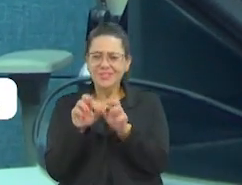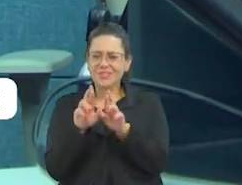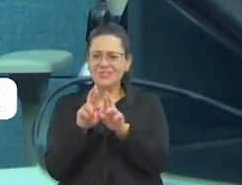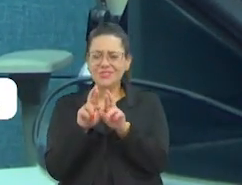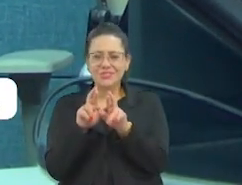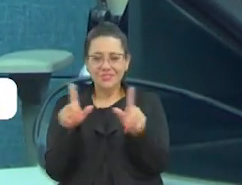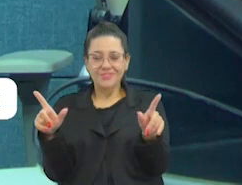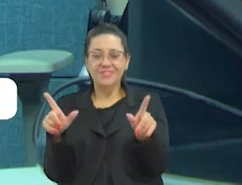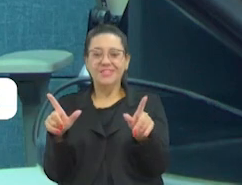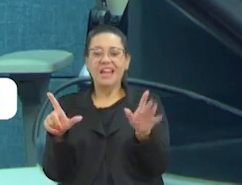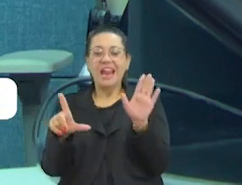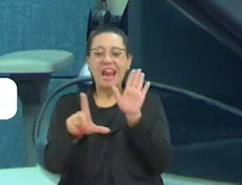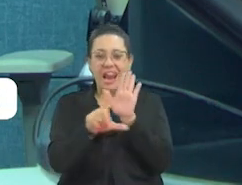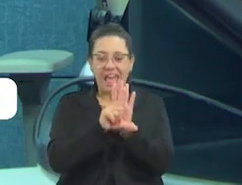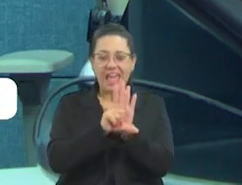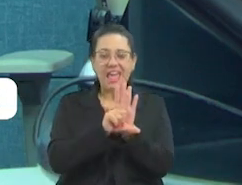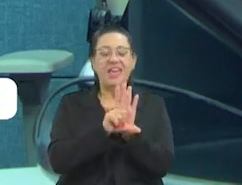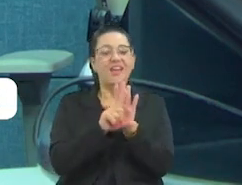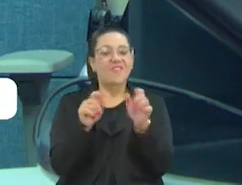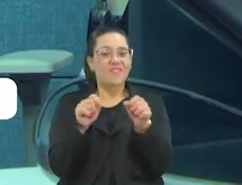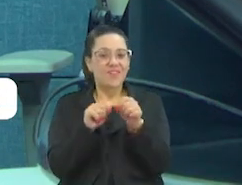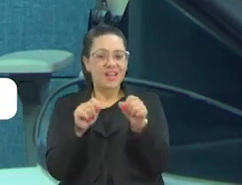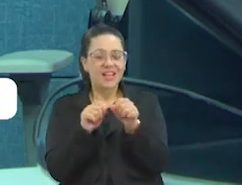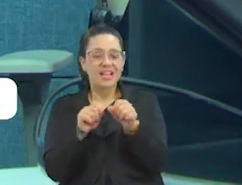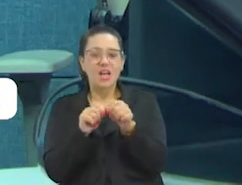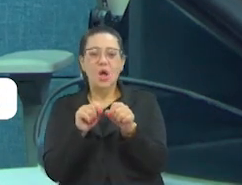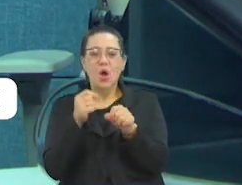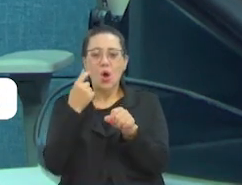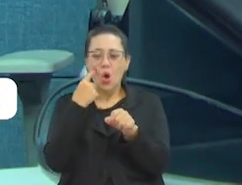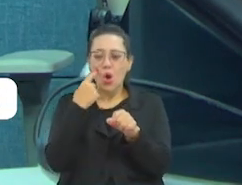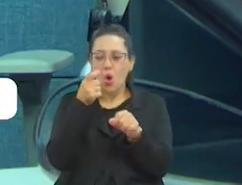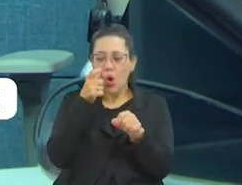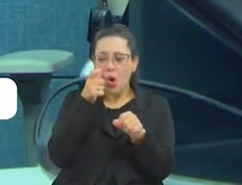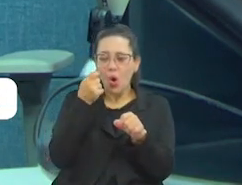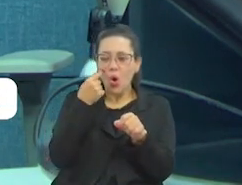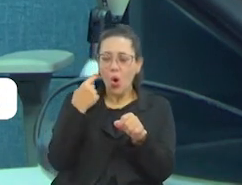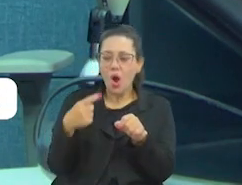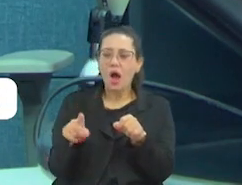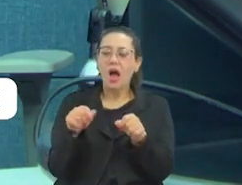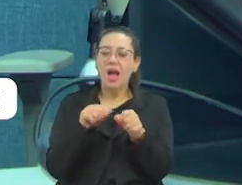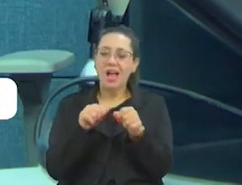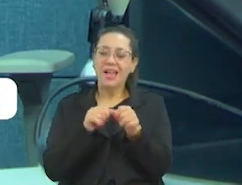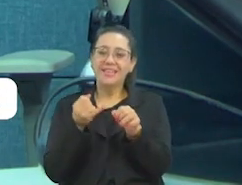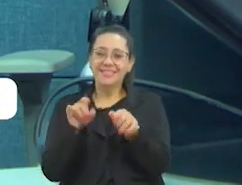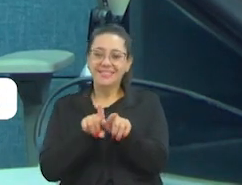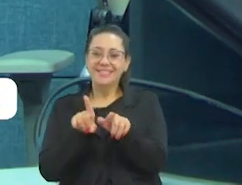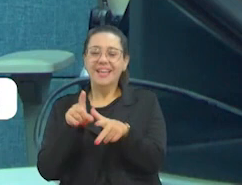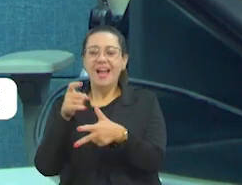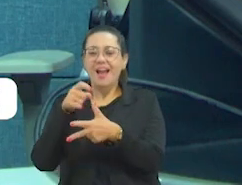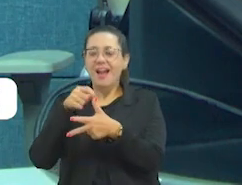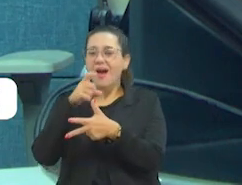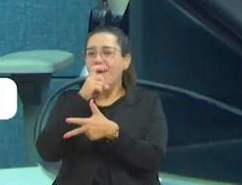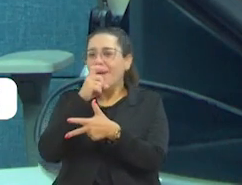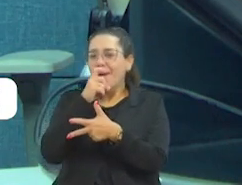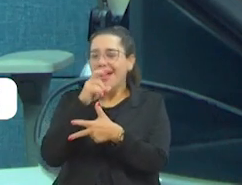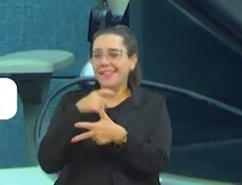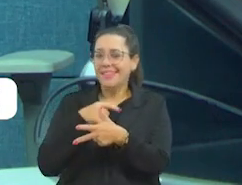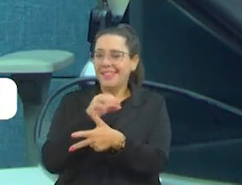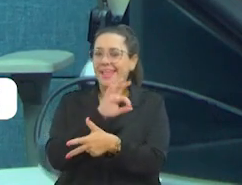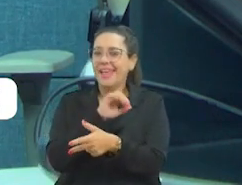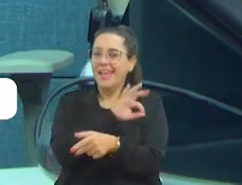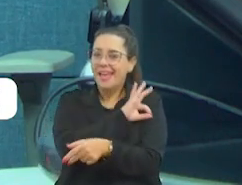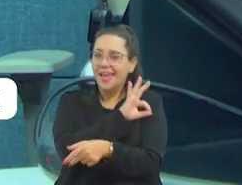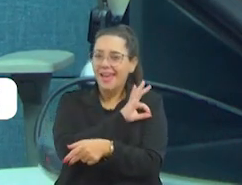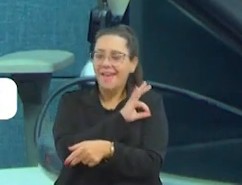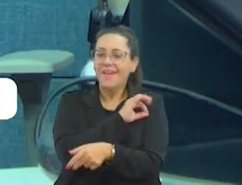Não é só criar leis, não é só olhar aquilo que o Executivo vem e está olhando as obras, como se